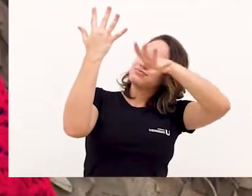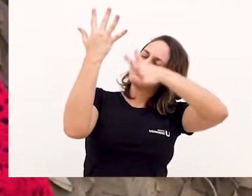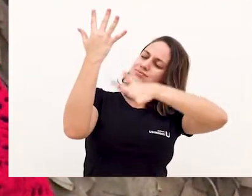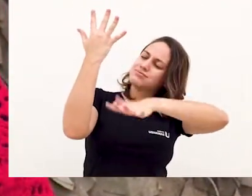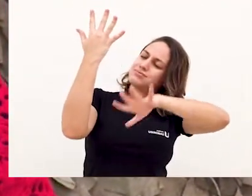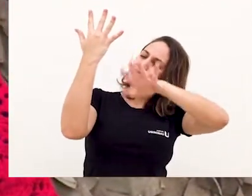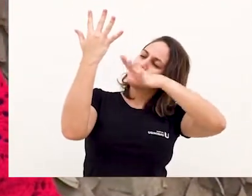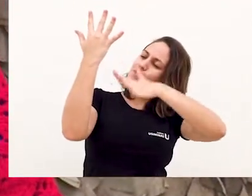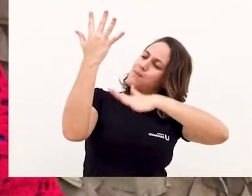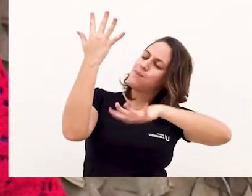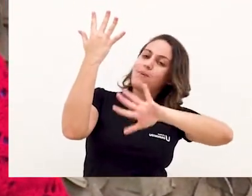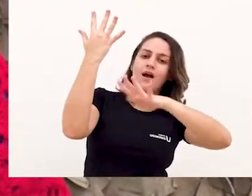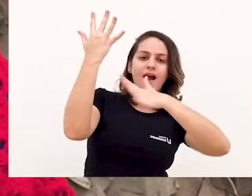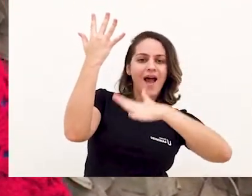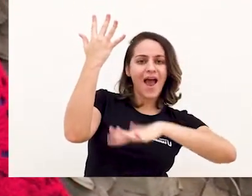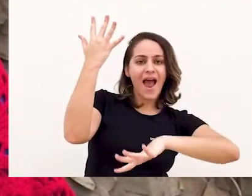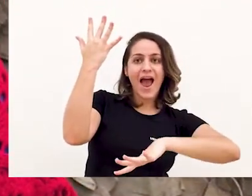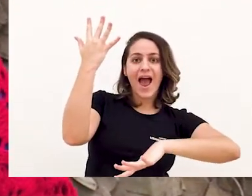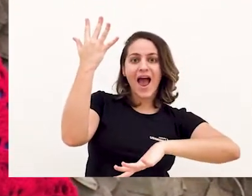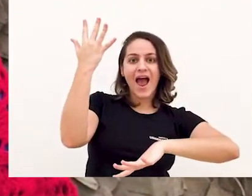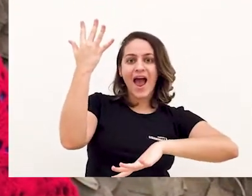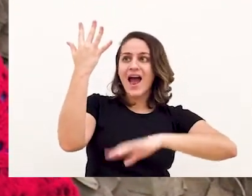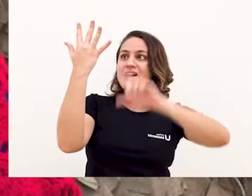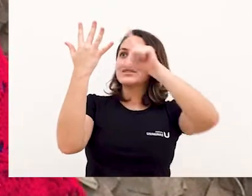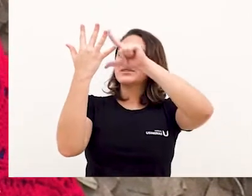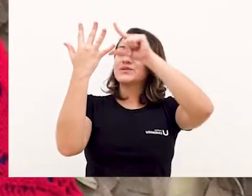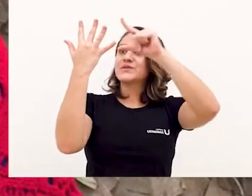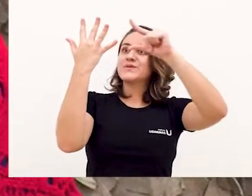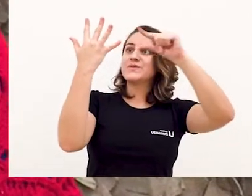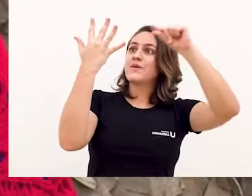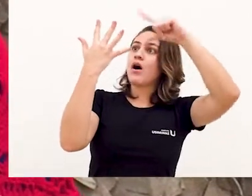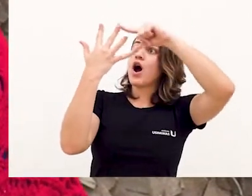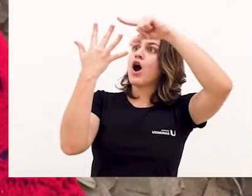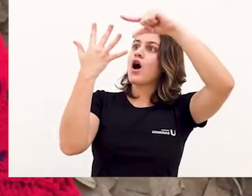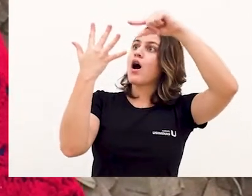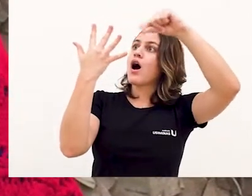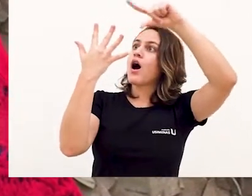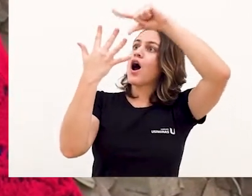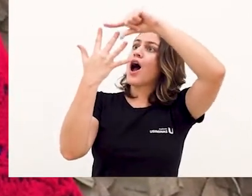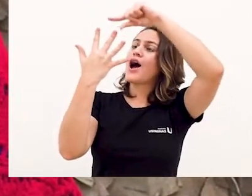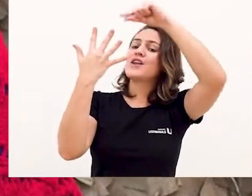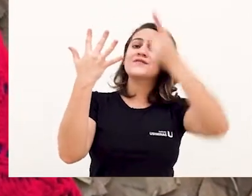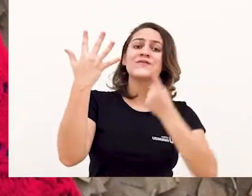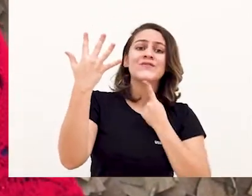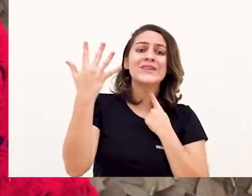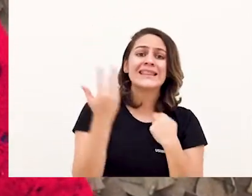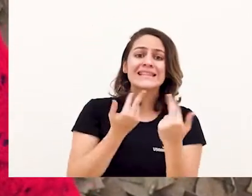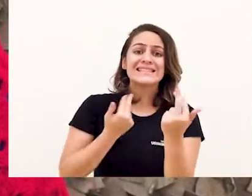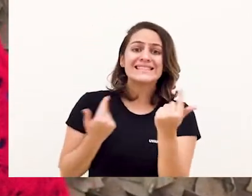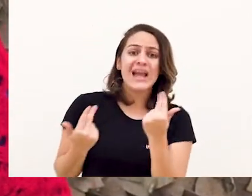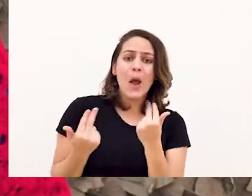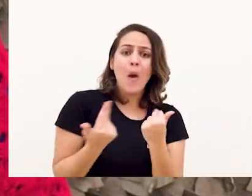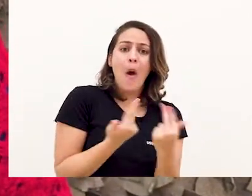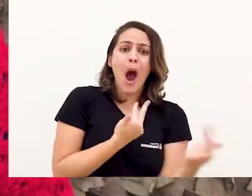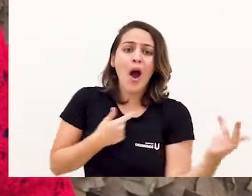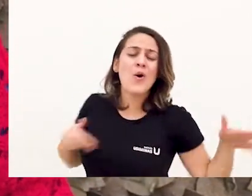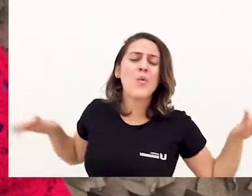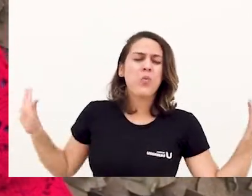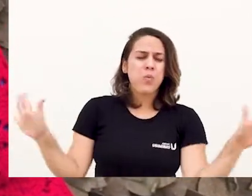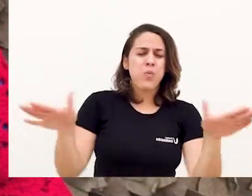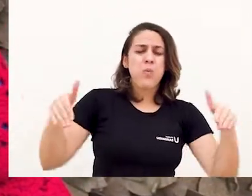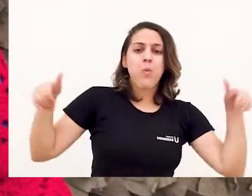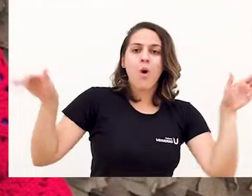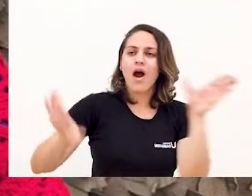estar adorando essa brincadeira. As outras folhas passaram então a esperar o vento para voar também. E